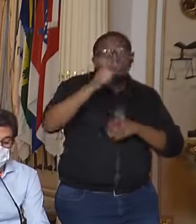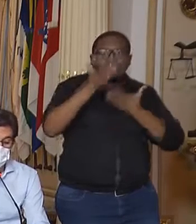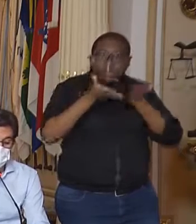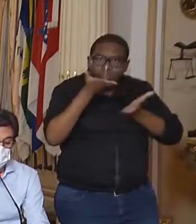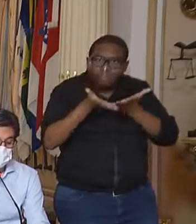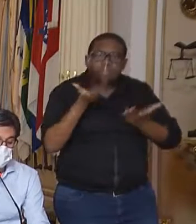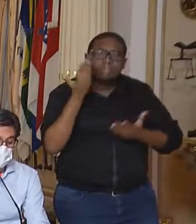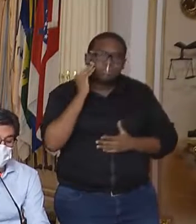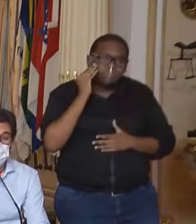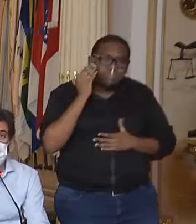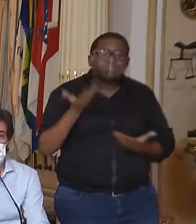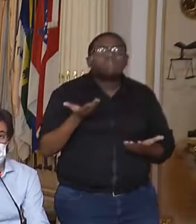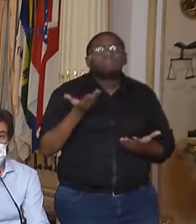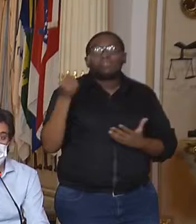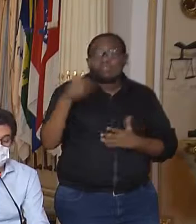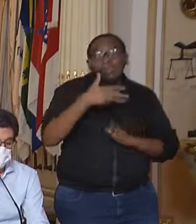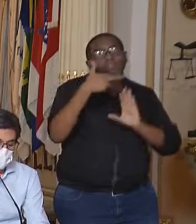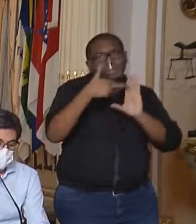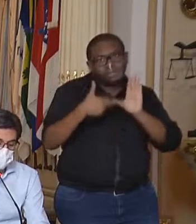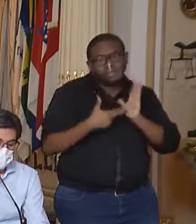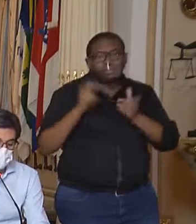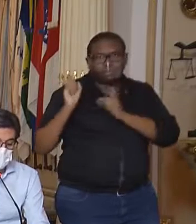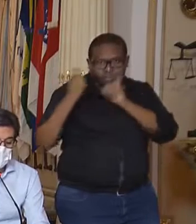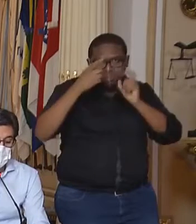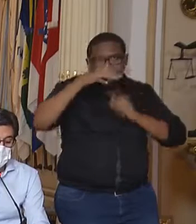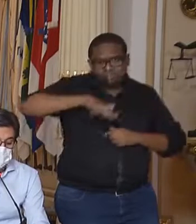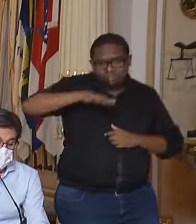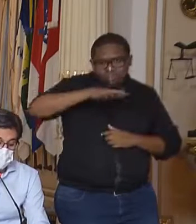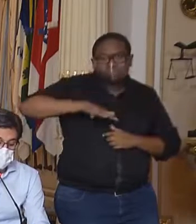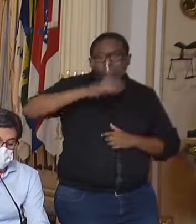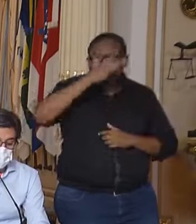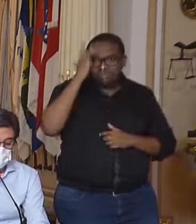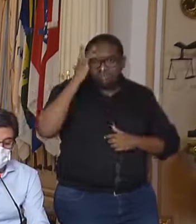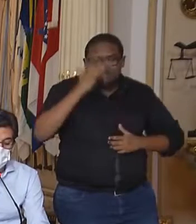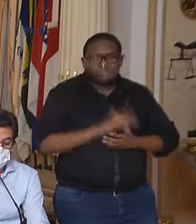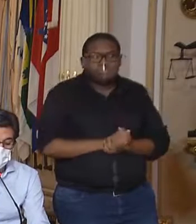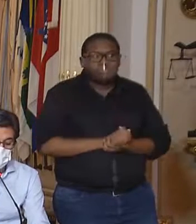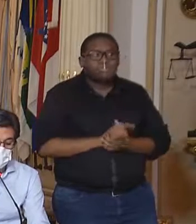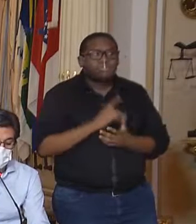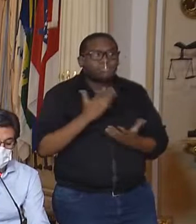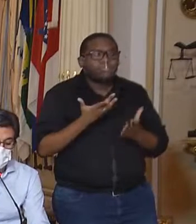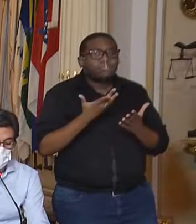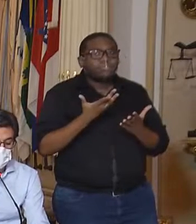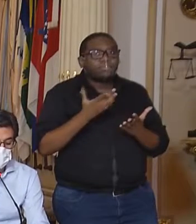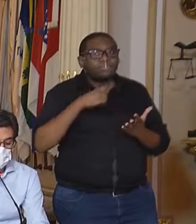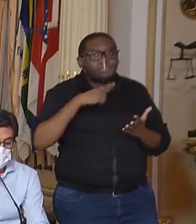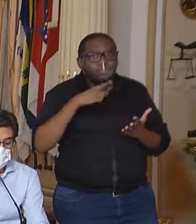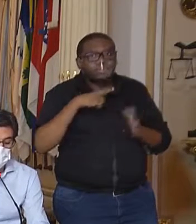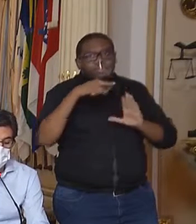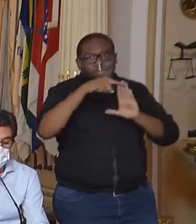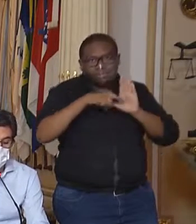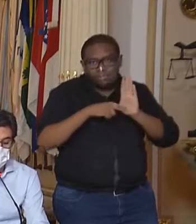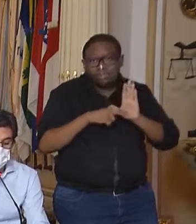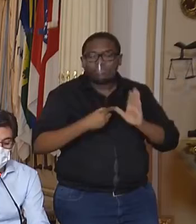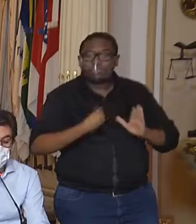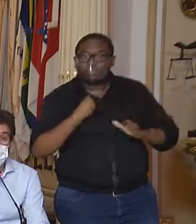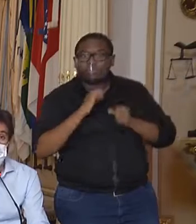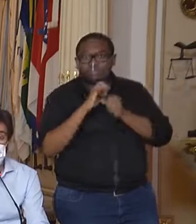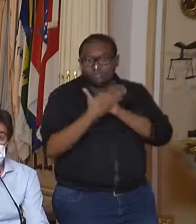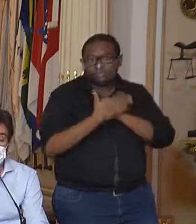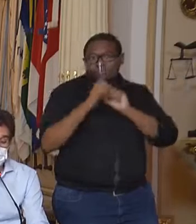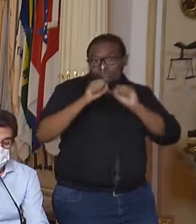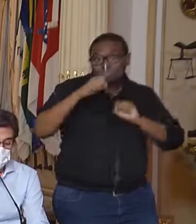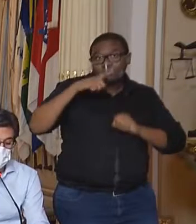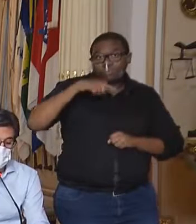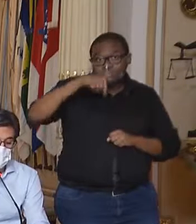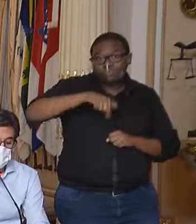que estão sendo estabelecidos em diálogo com o setor. Os protocolos definidos pelo Plano de Convivência com a Covid-19 podem ser acessados